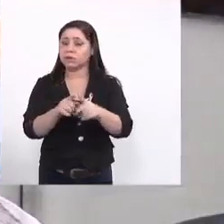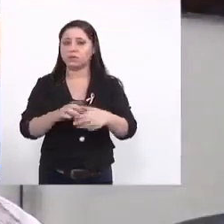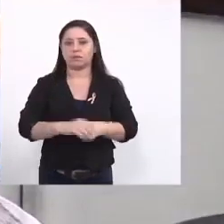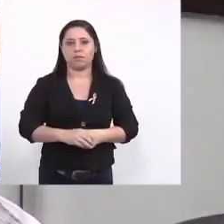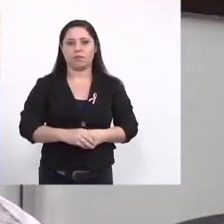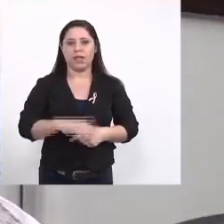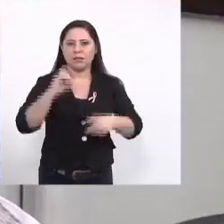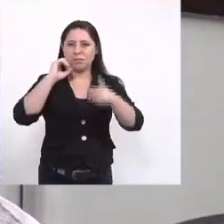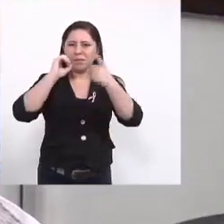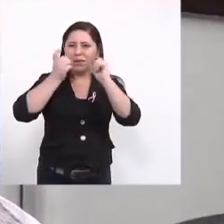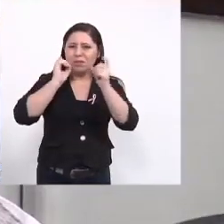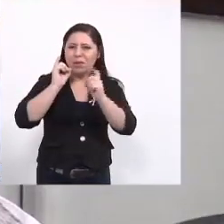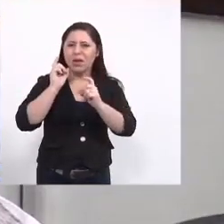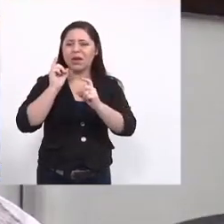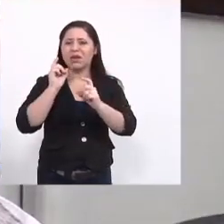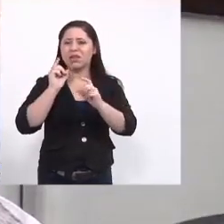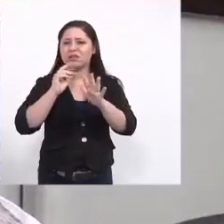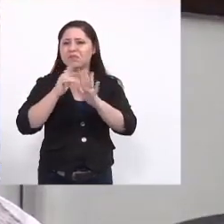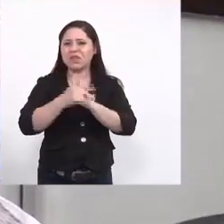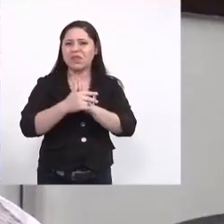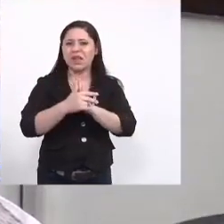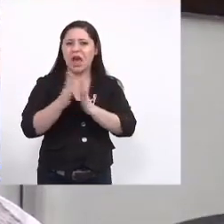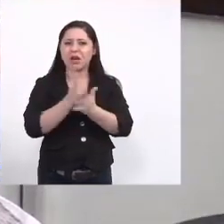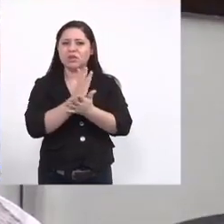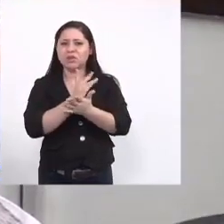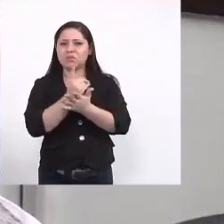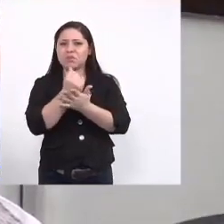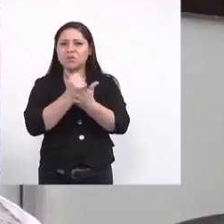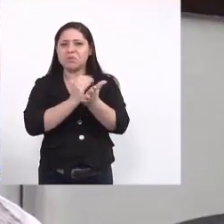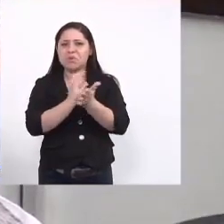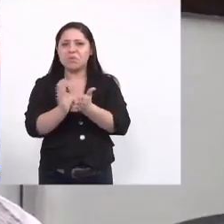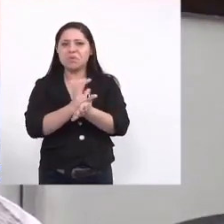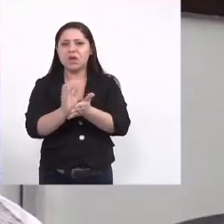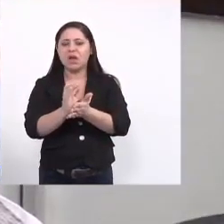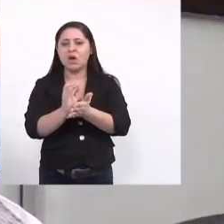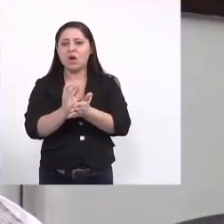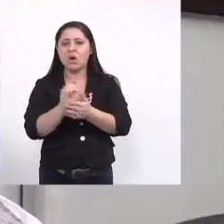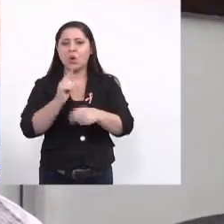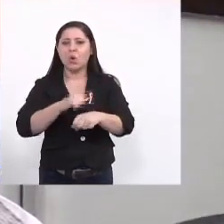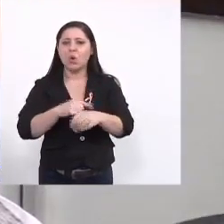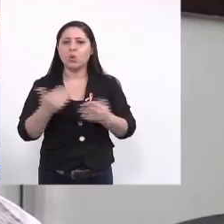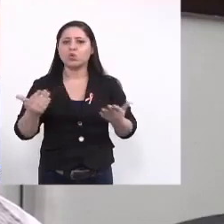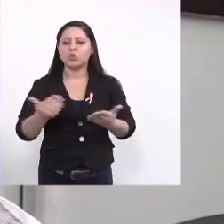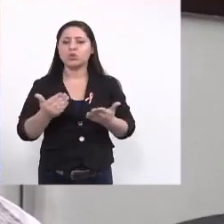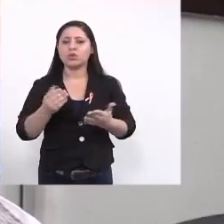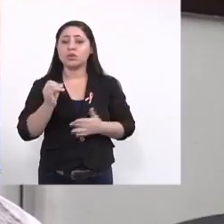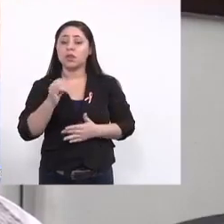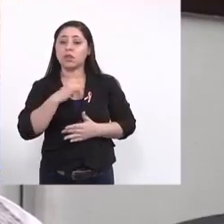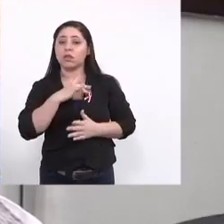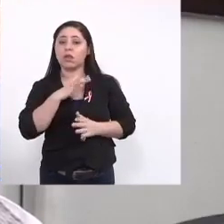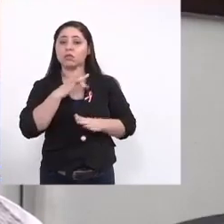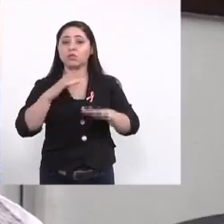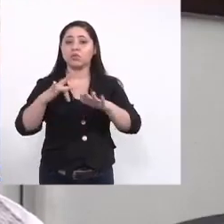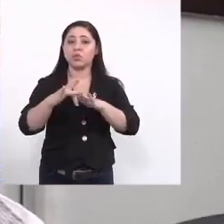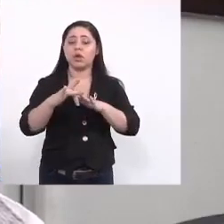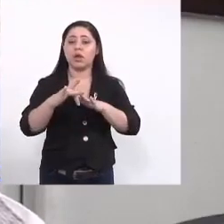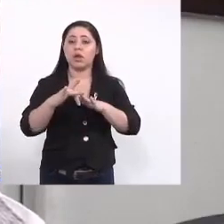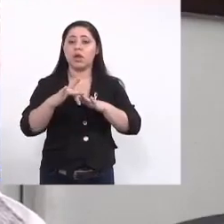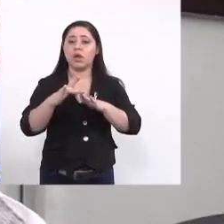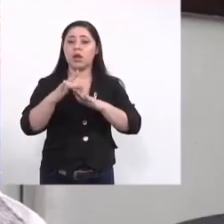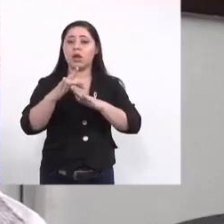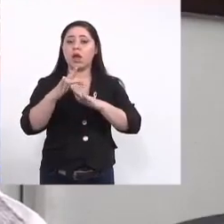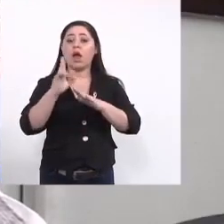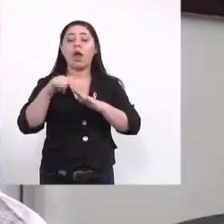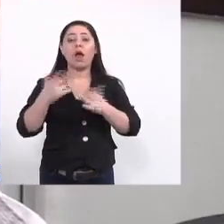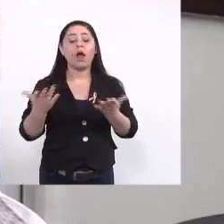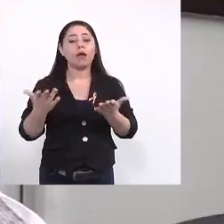a gente se preocupar com certas coisas alguns gastos hoje em dia sendo que tem o alcance da mobilização são